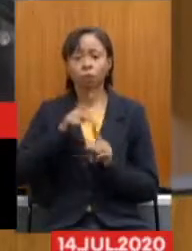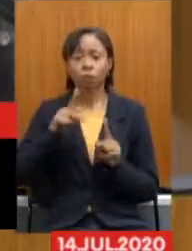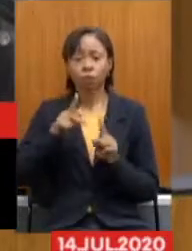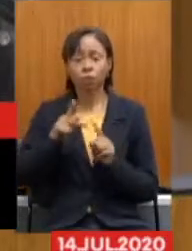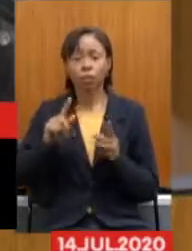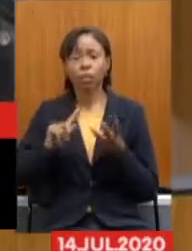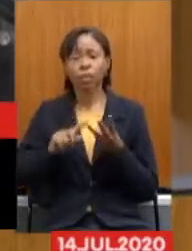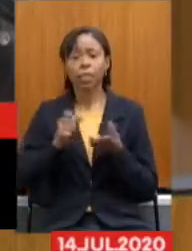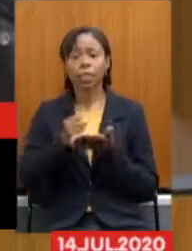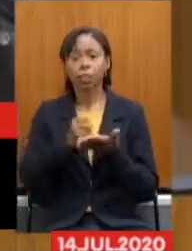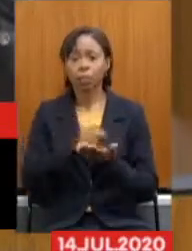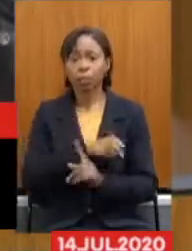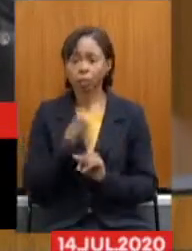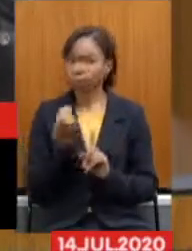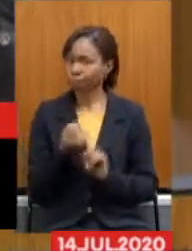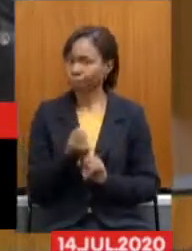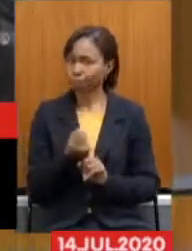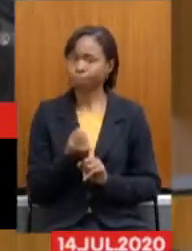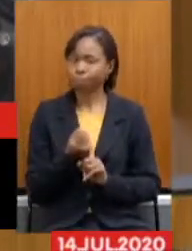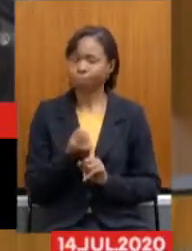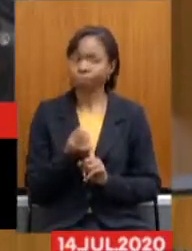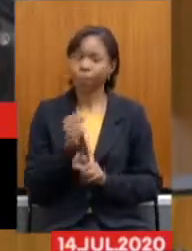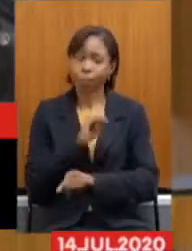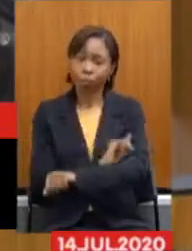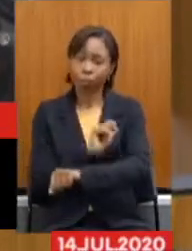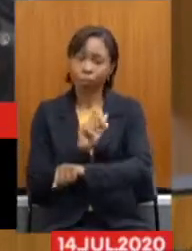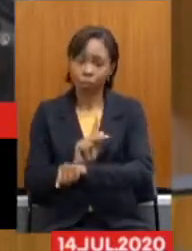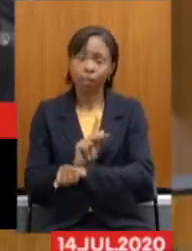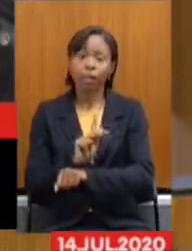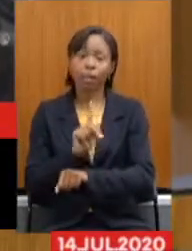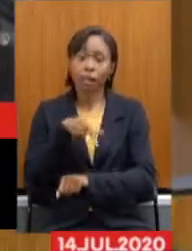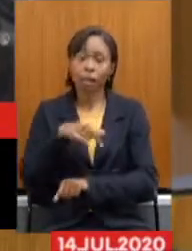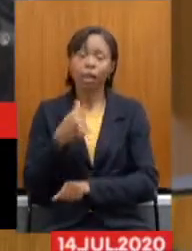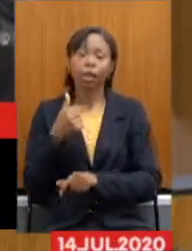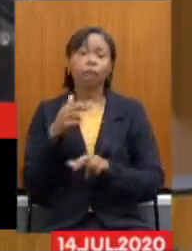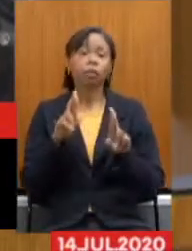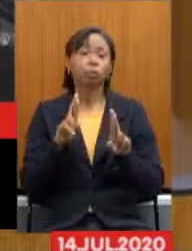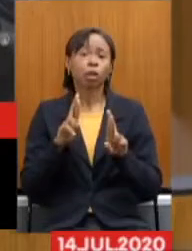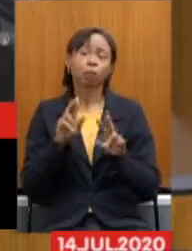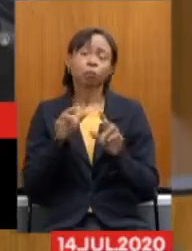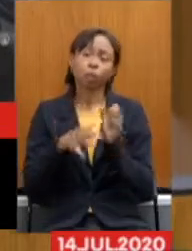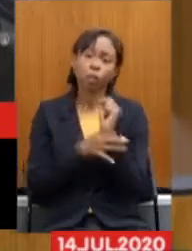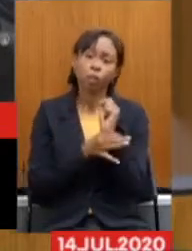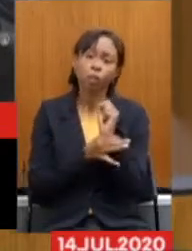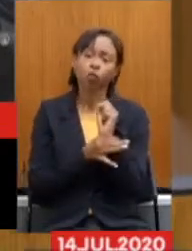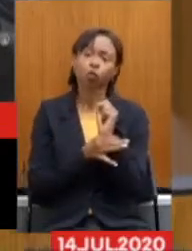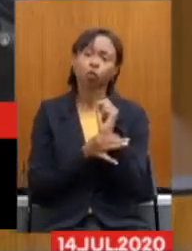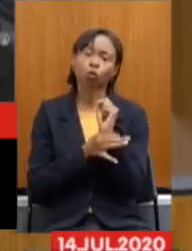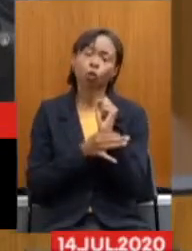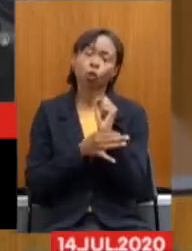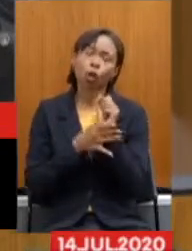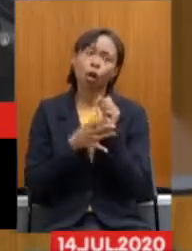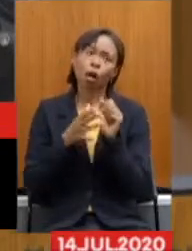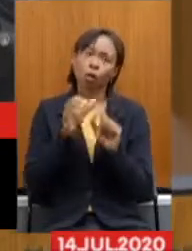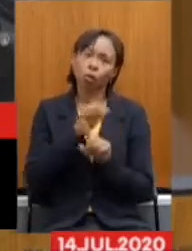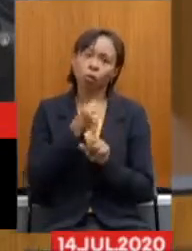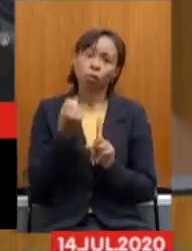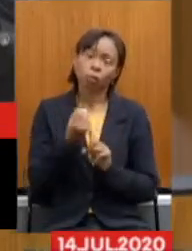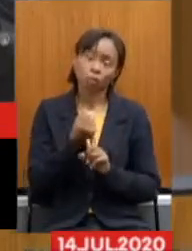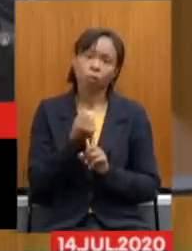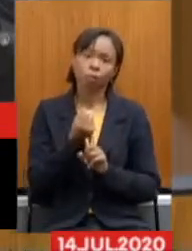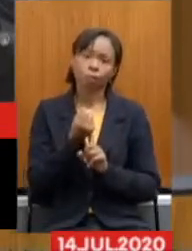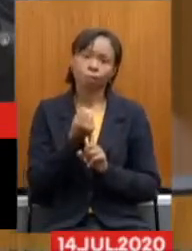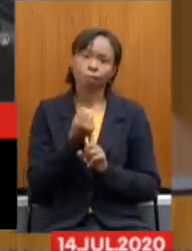Social O Ipseng É a autarquia Responsável Pela Seguridade Social Ela desempenha Tal atribuição De forma